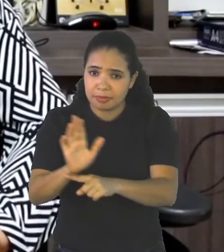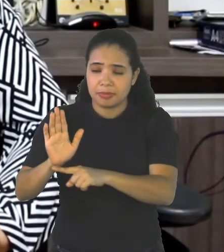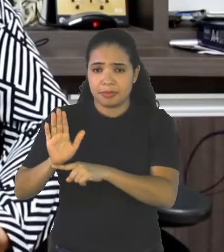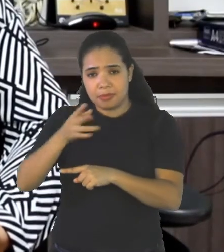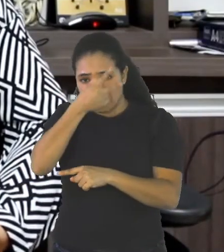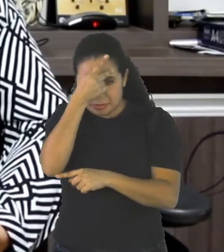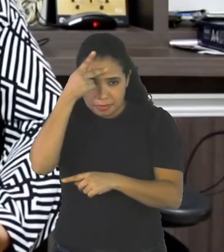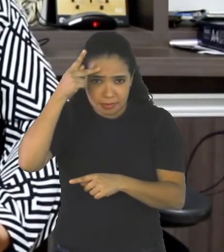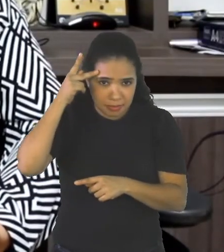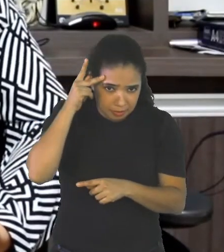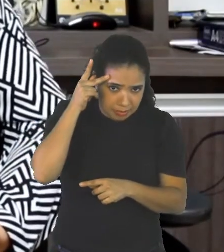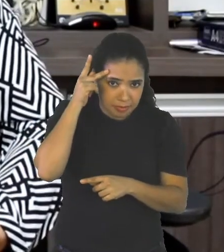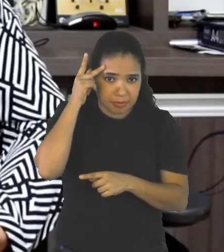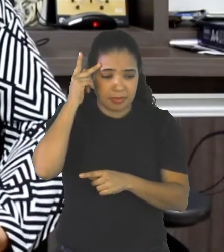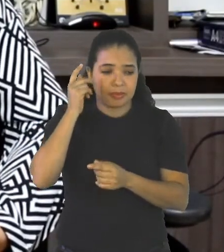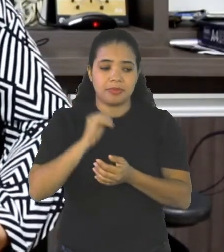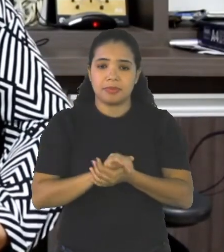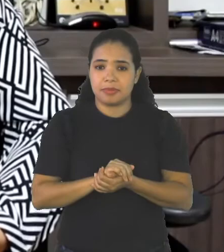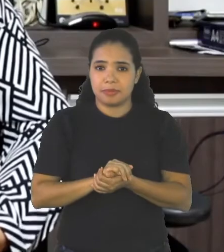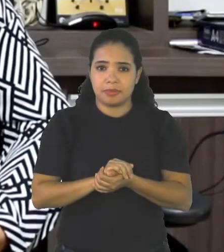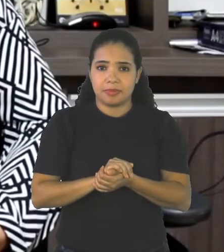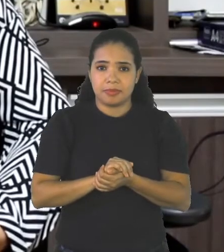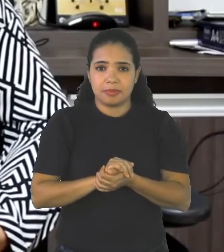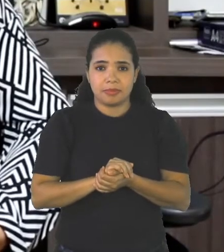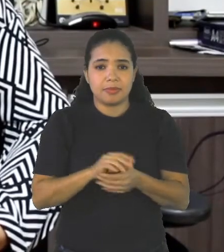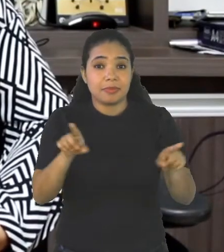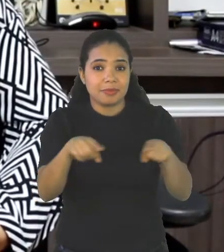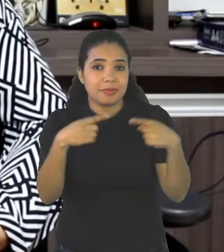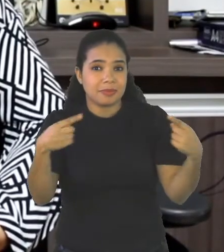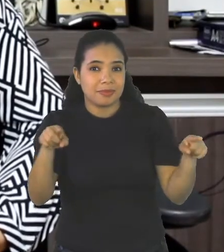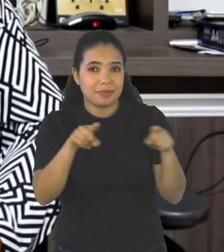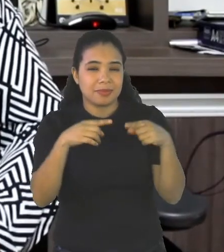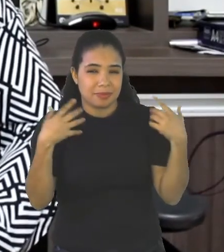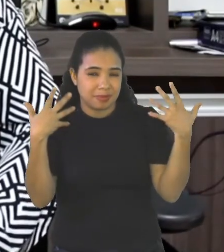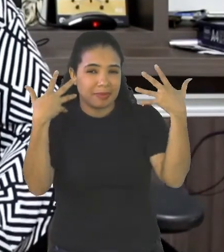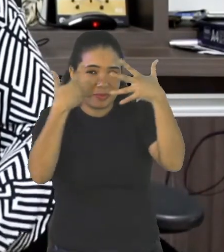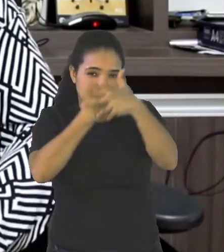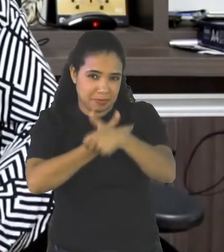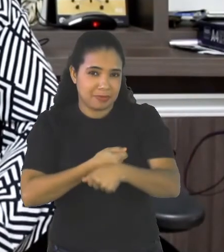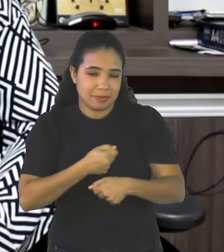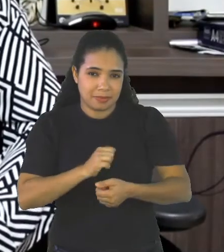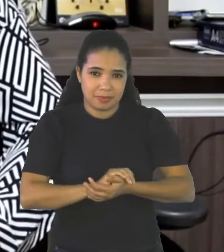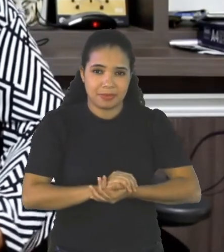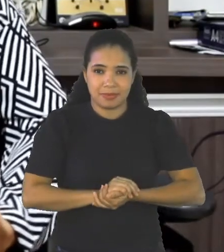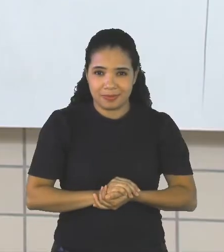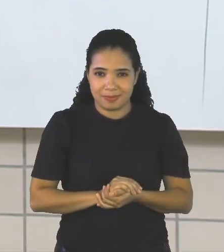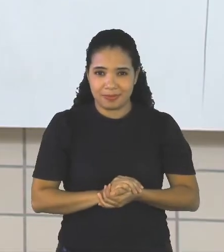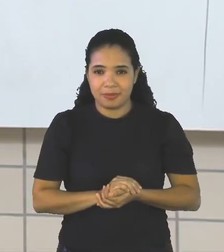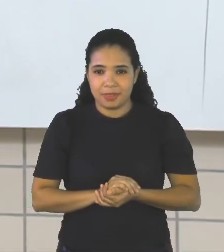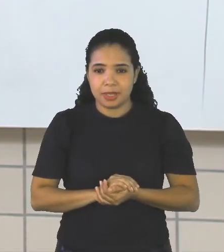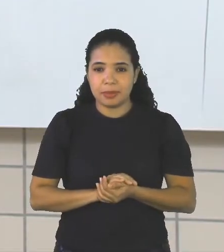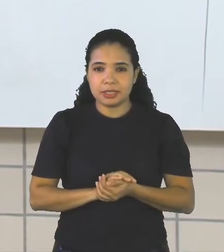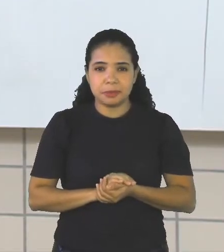Beautiful Song Also I Like The Song Earth And Many Others What Was